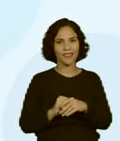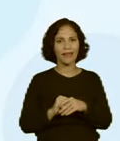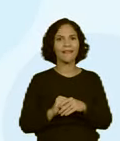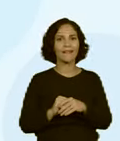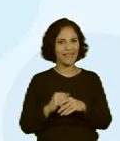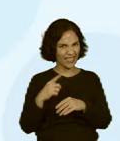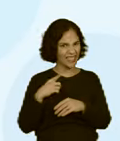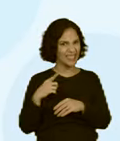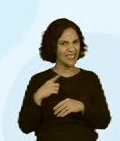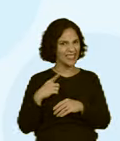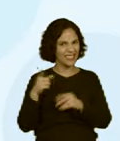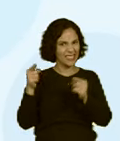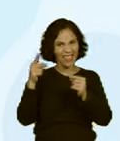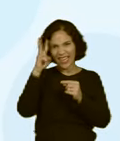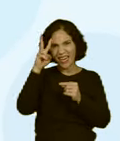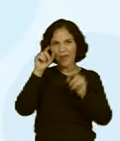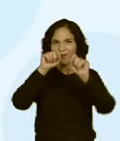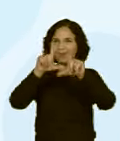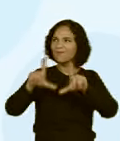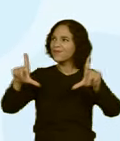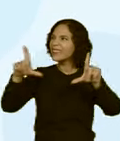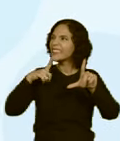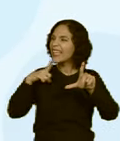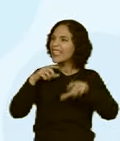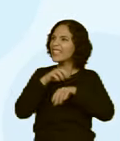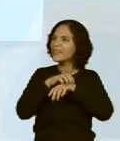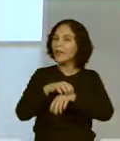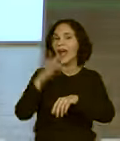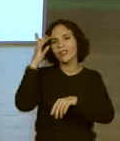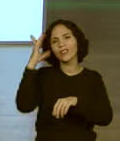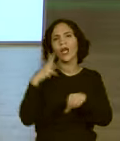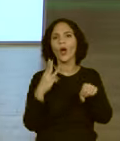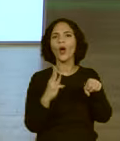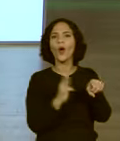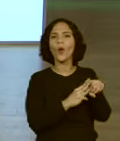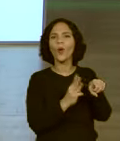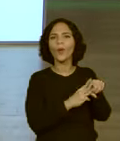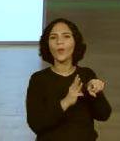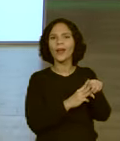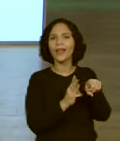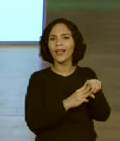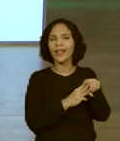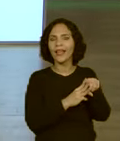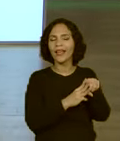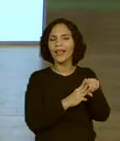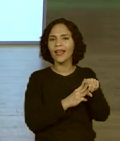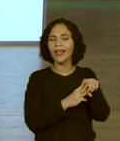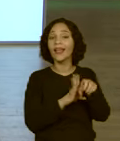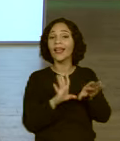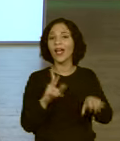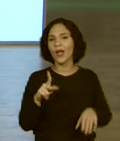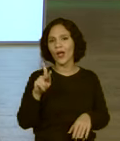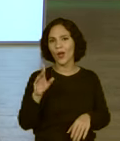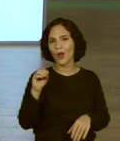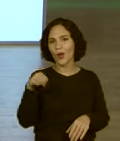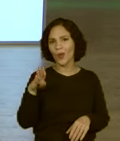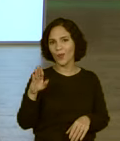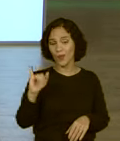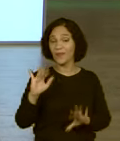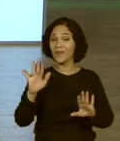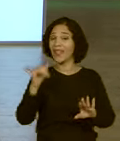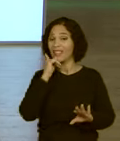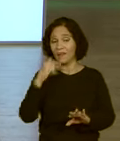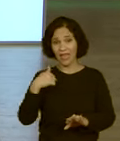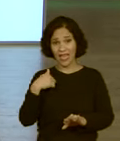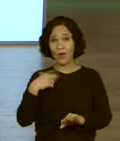que tem alguma coisa com transporte? Você lembra de ter visto? Eu lembro que tem uma Kombi aqui. Uma Kombi? No meu caso, como eu ando muito a pé, até